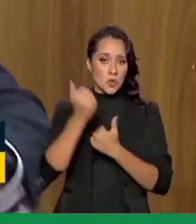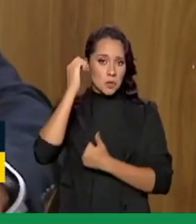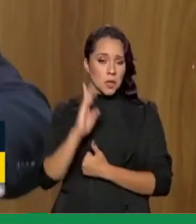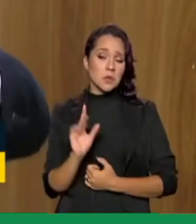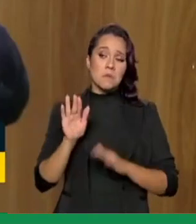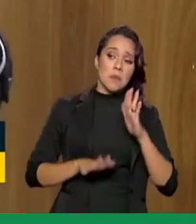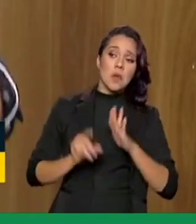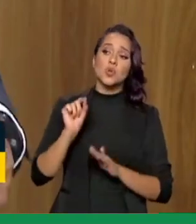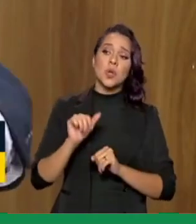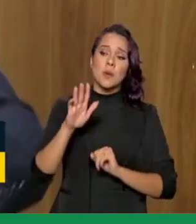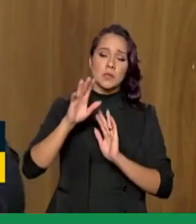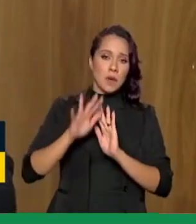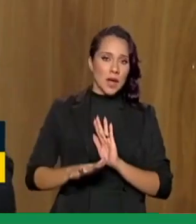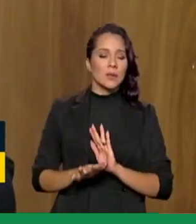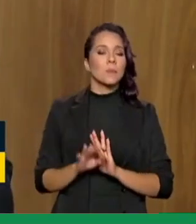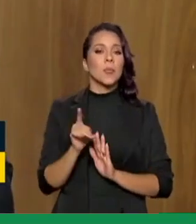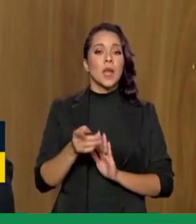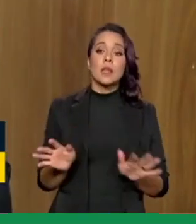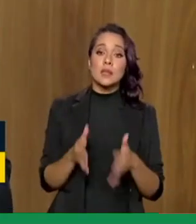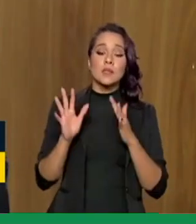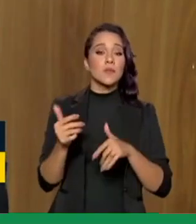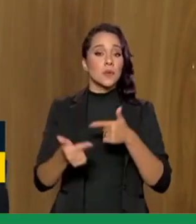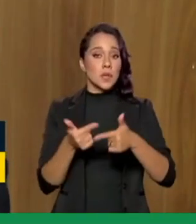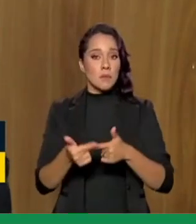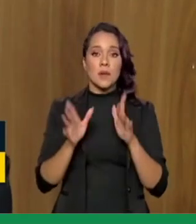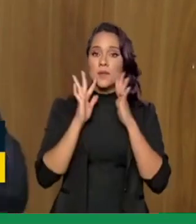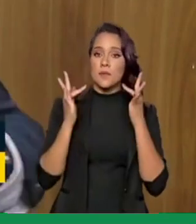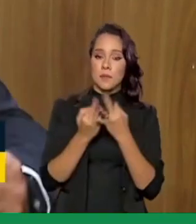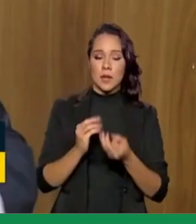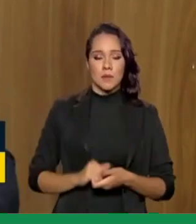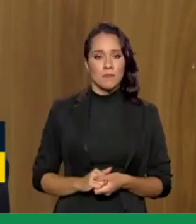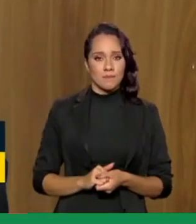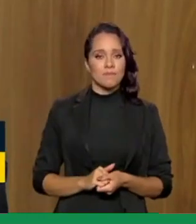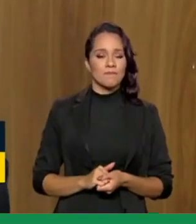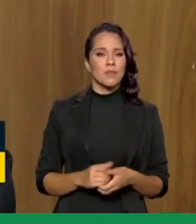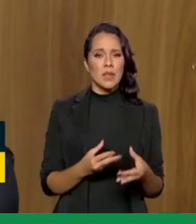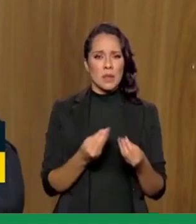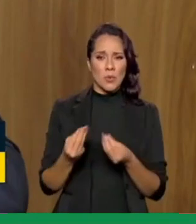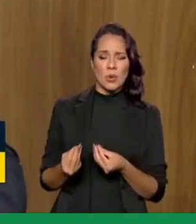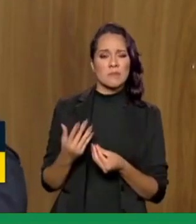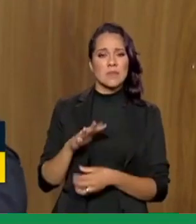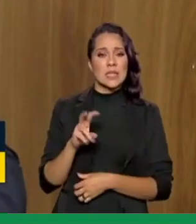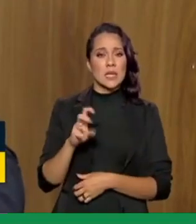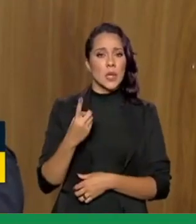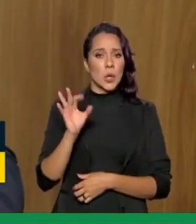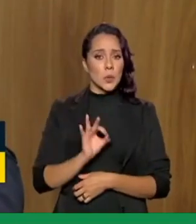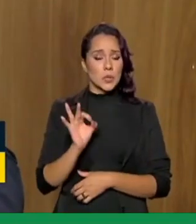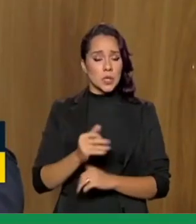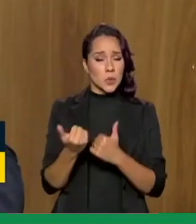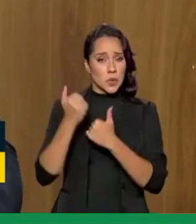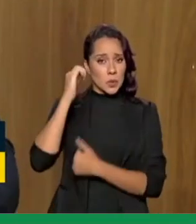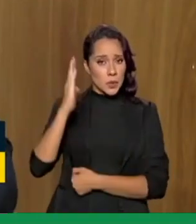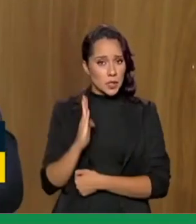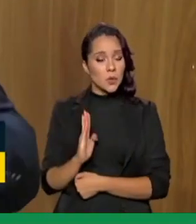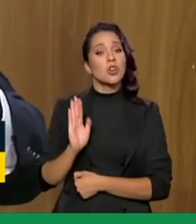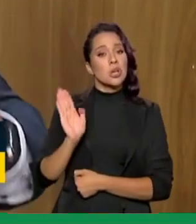dali está incentivando o trabalho formal dessas famílias, que muitos, né, chega a 51% do público do Auxílio Brasil,